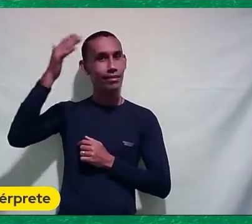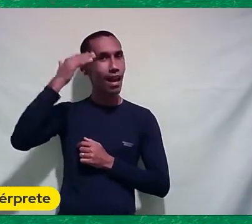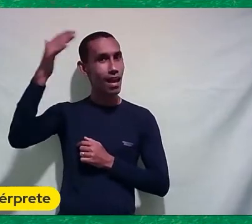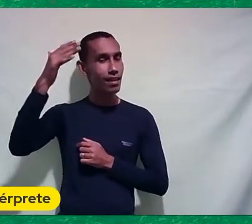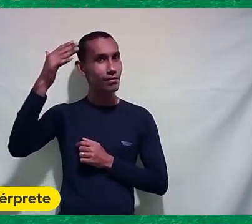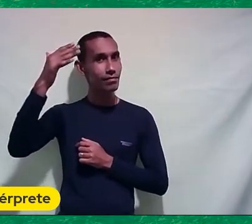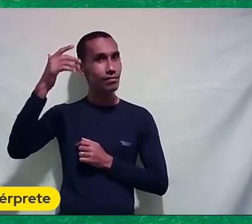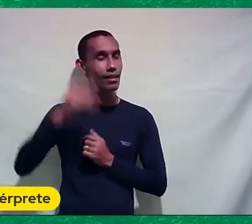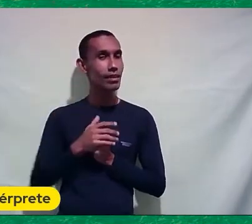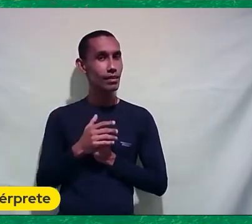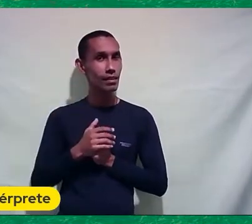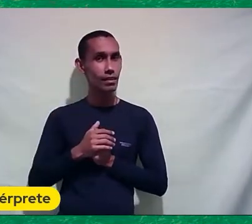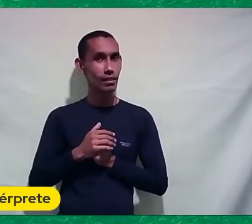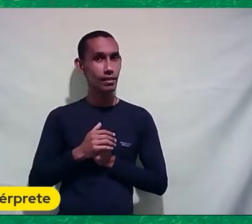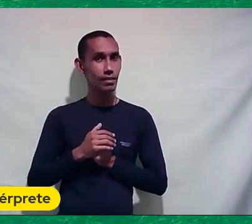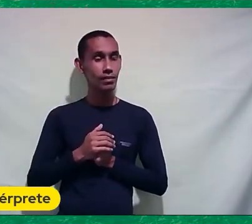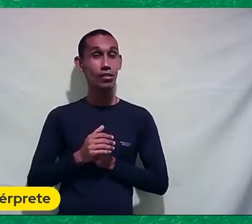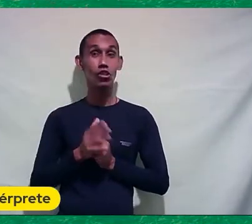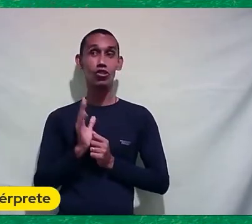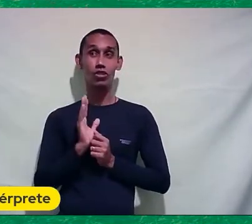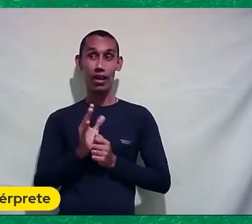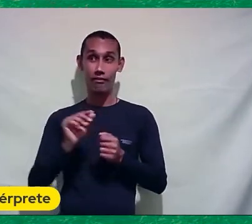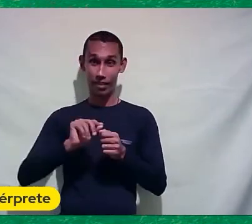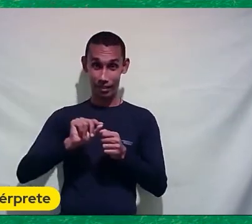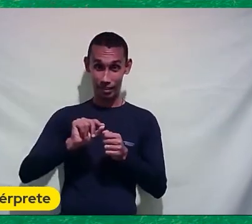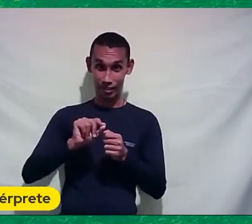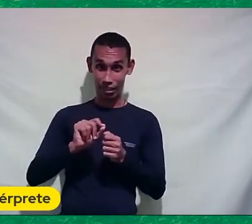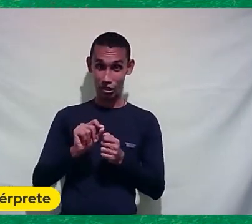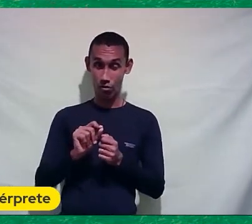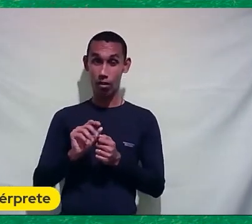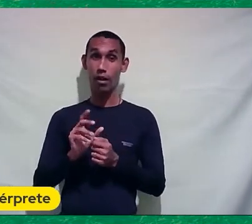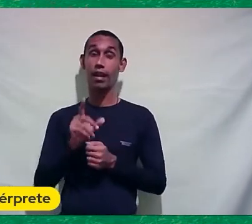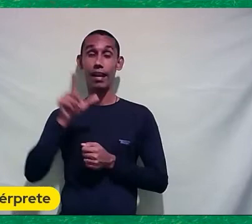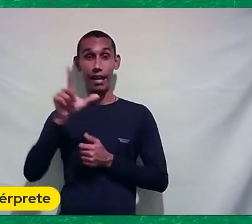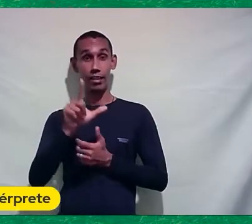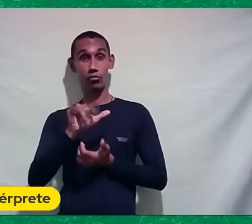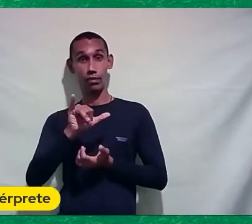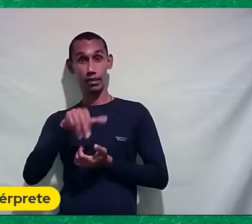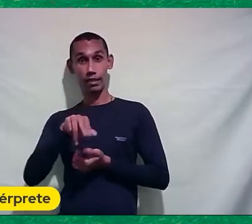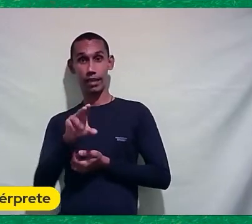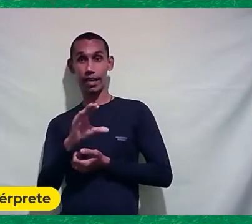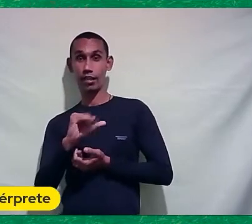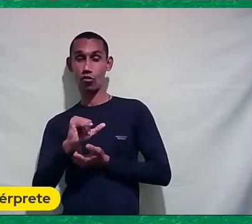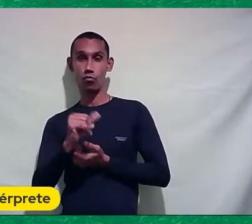dada É Para de fazer o conto Do Inácio Loyola Mas não chegou a fazer